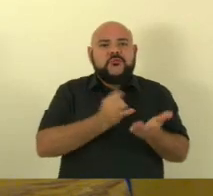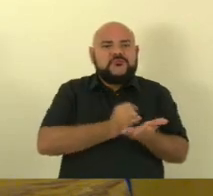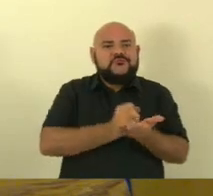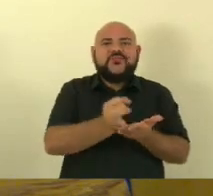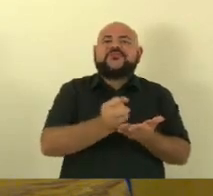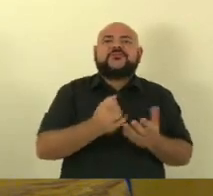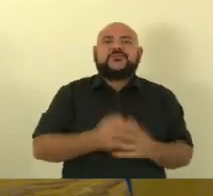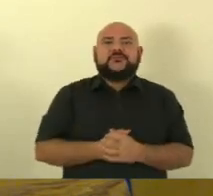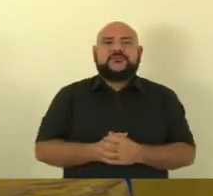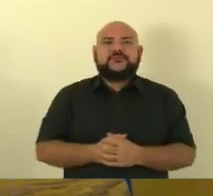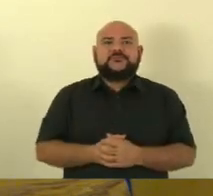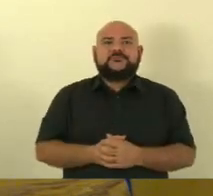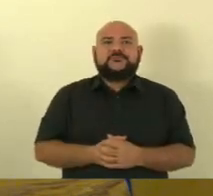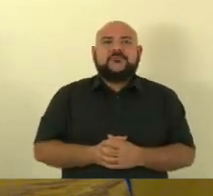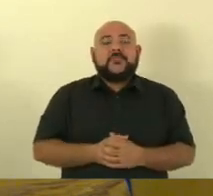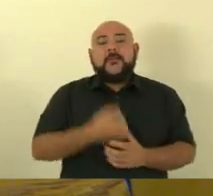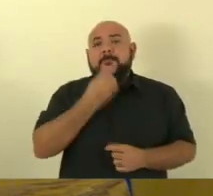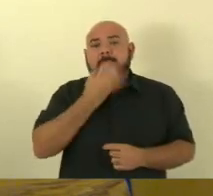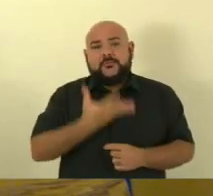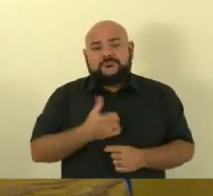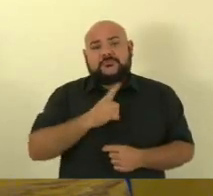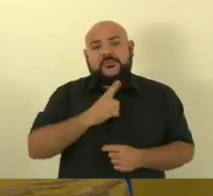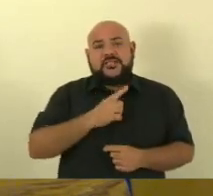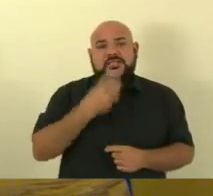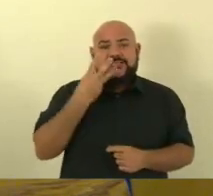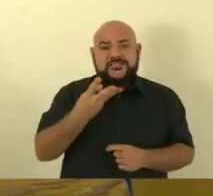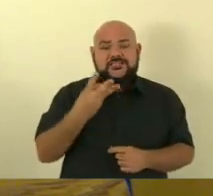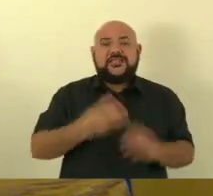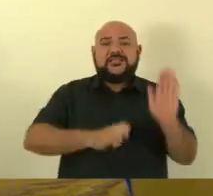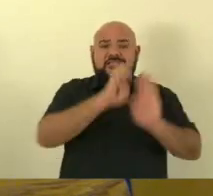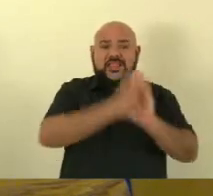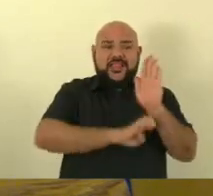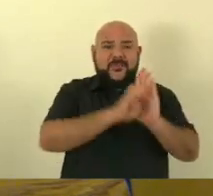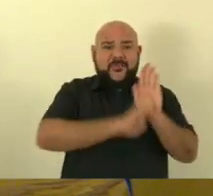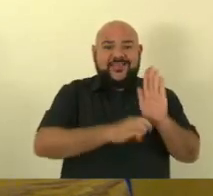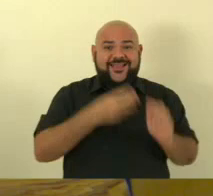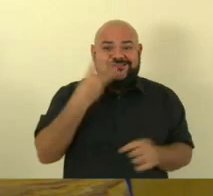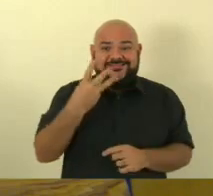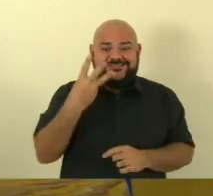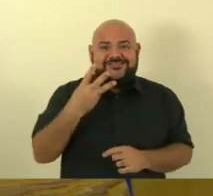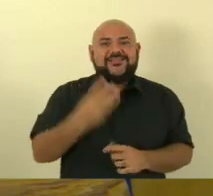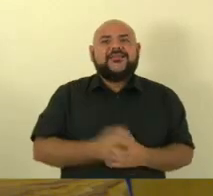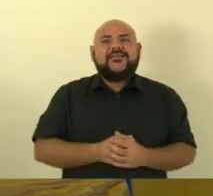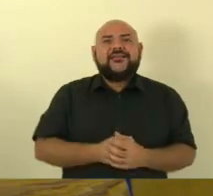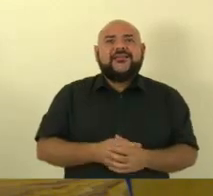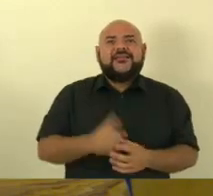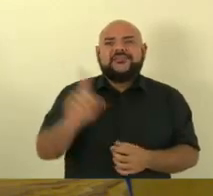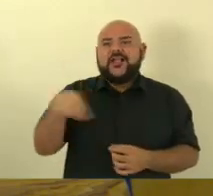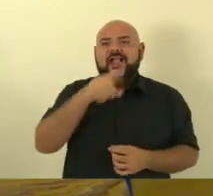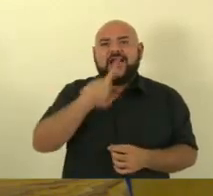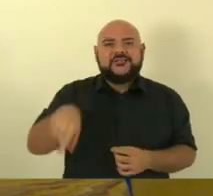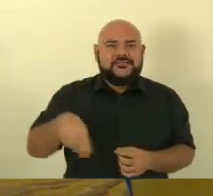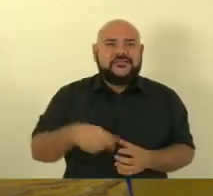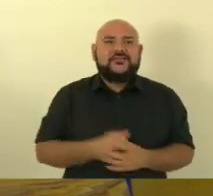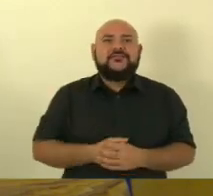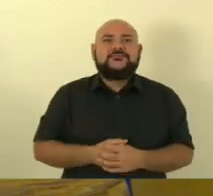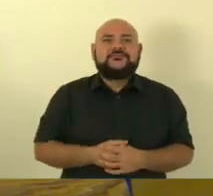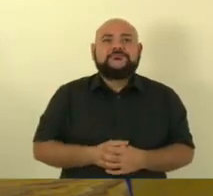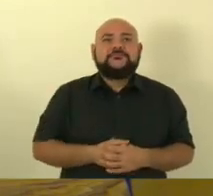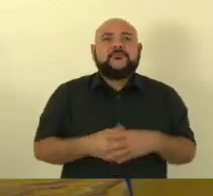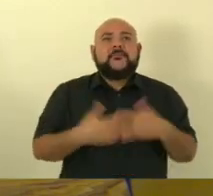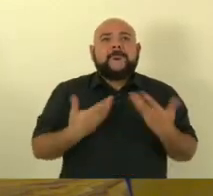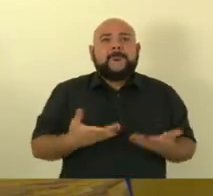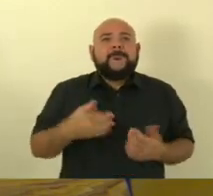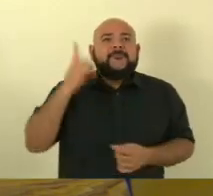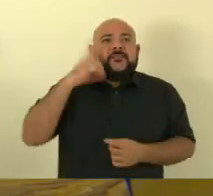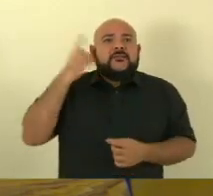nossas três emendas foram sumariamente rejeitadas pelo relator governista o excelentíssimo senhor deputado